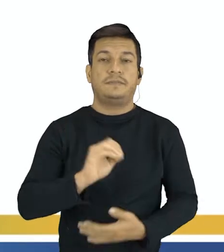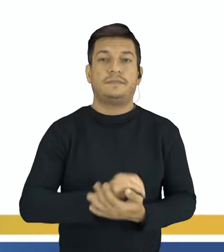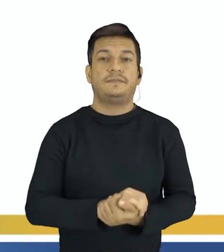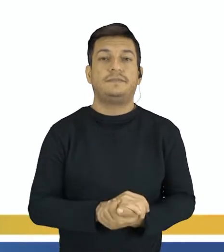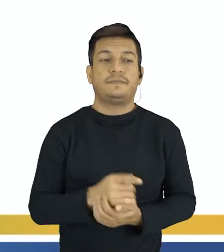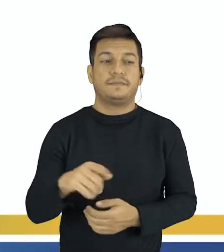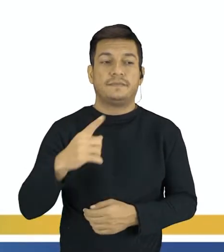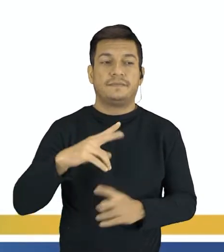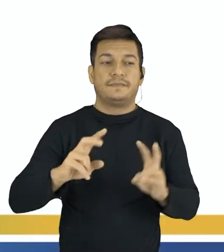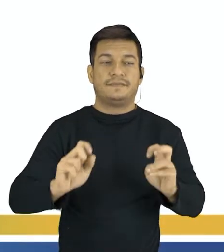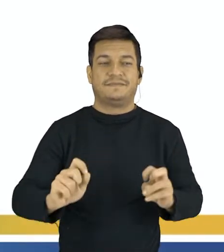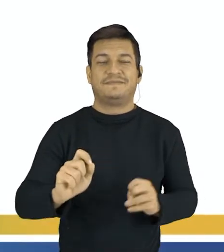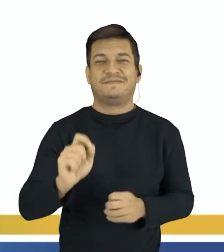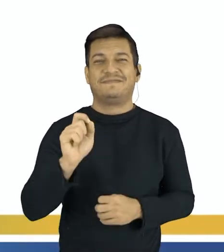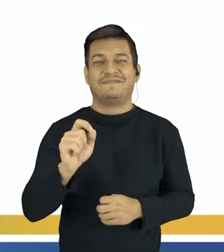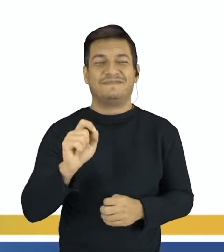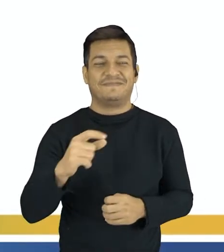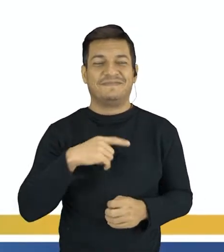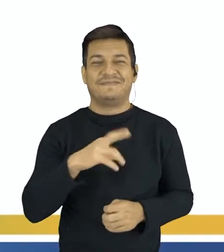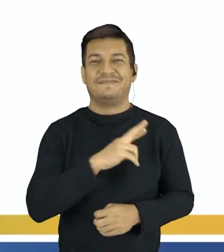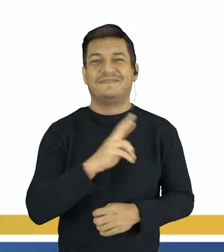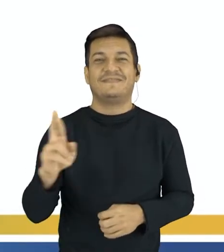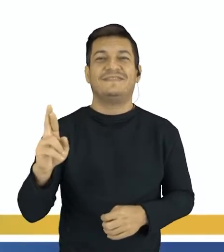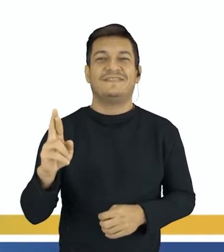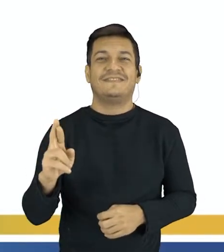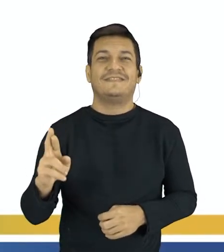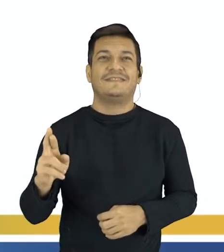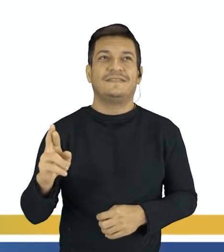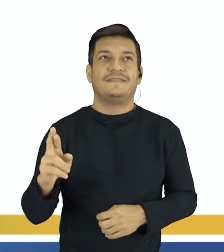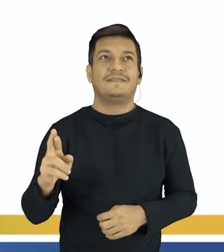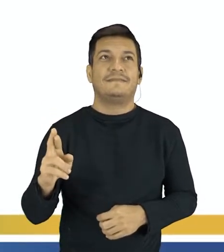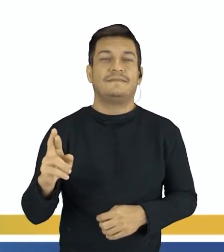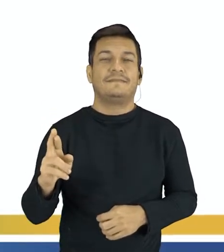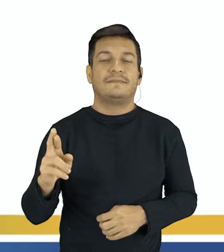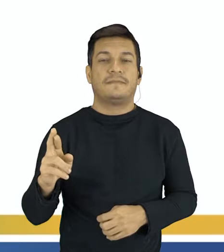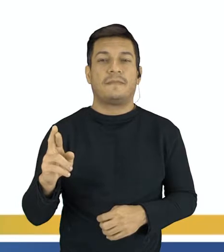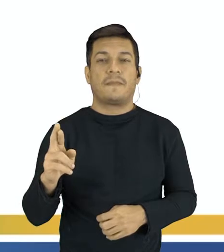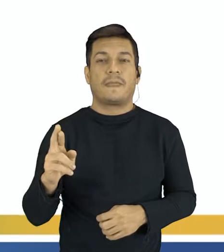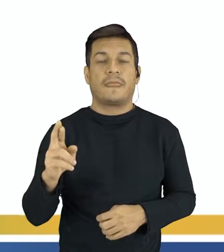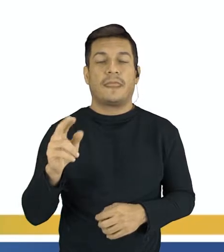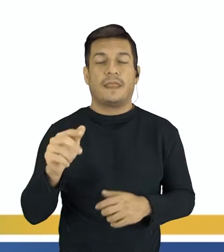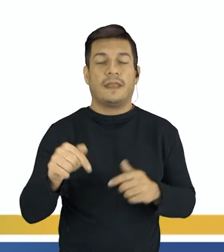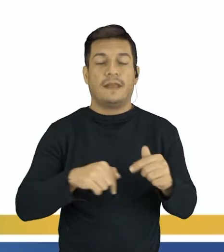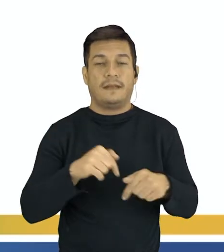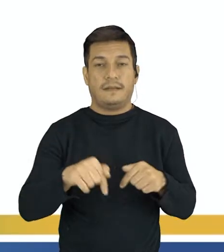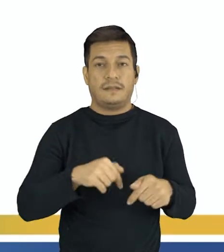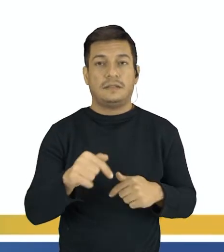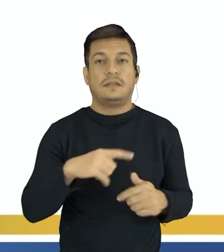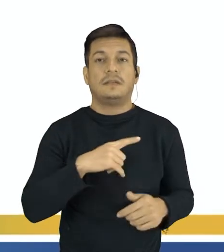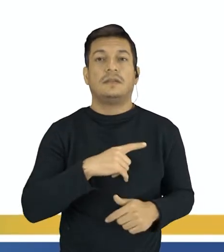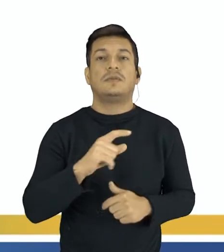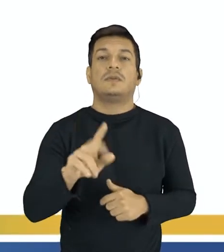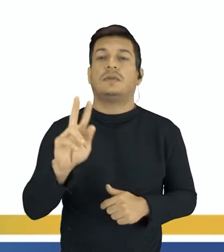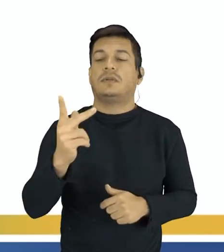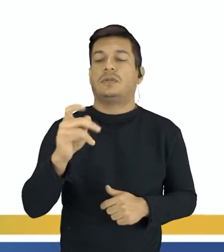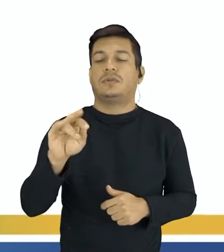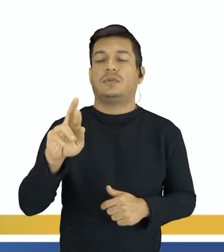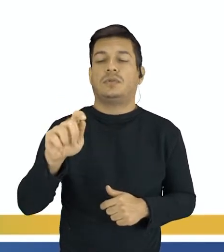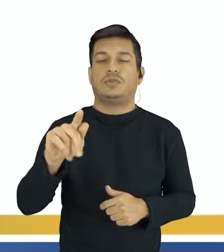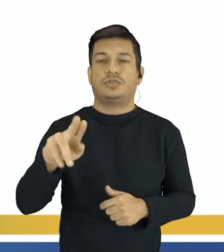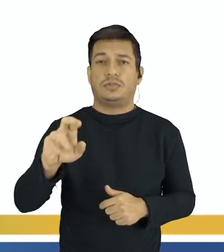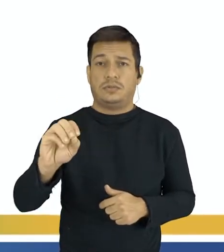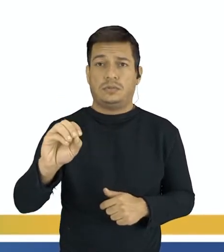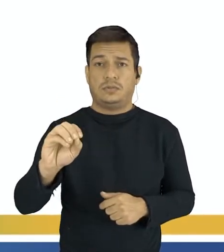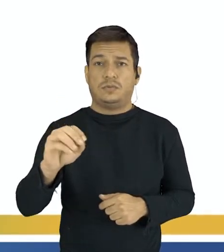observarem ali embaixo, a gente tem uma representação dessa reação química. A gente tem ali o hidrogênio